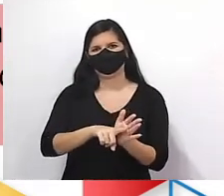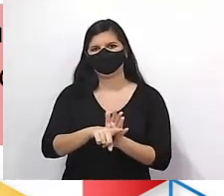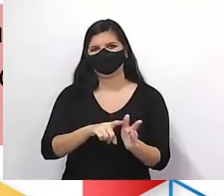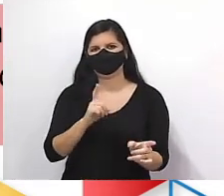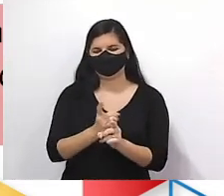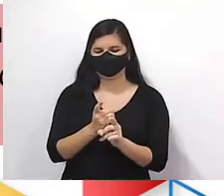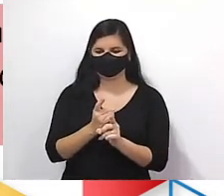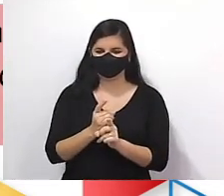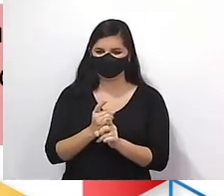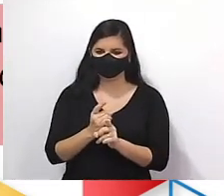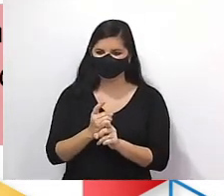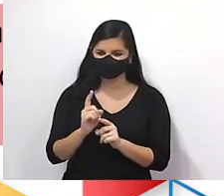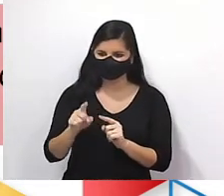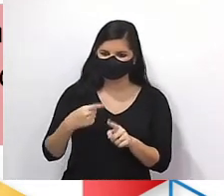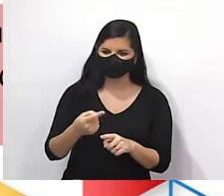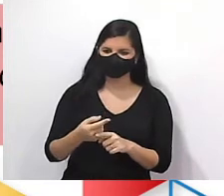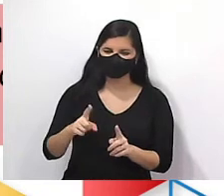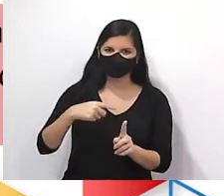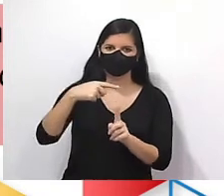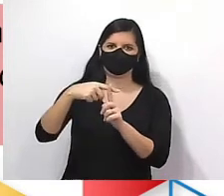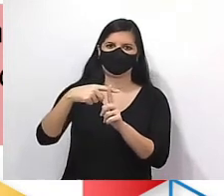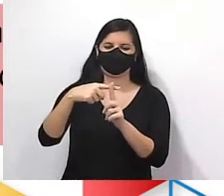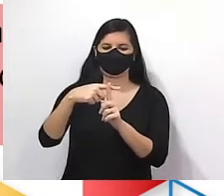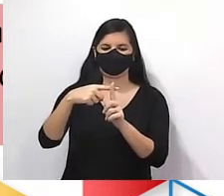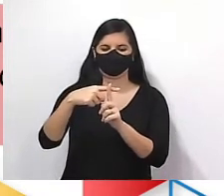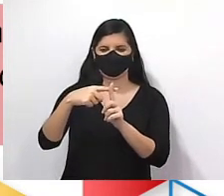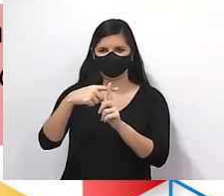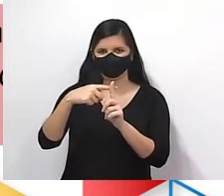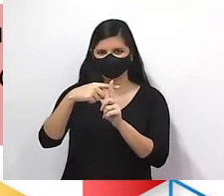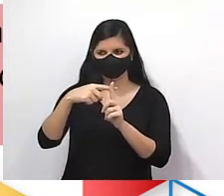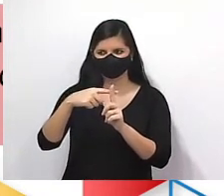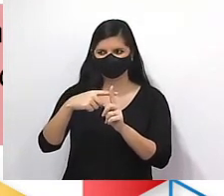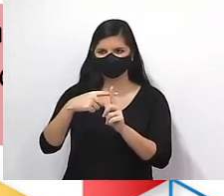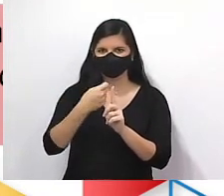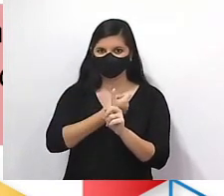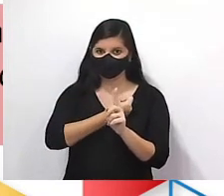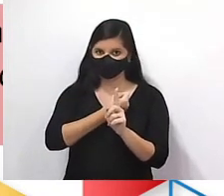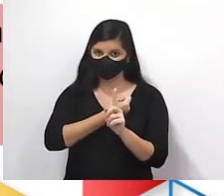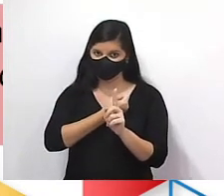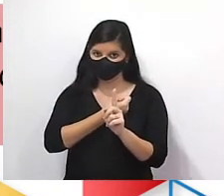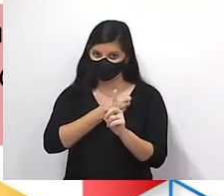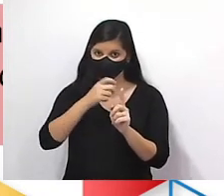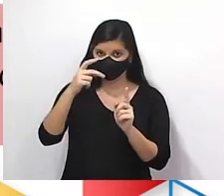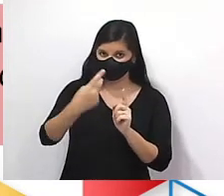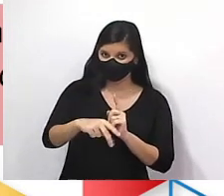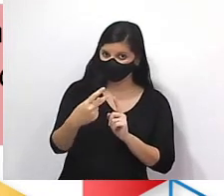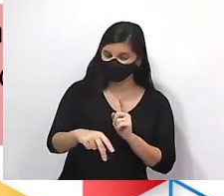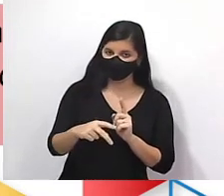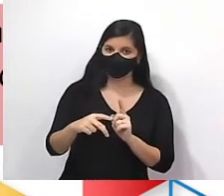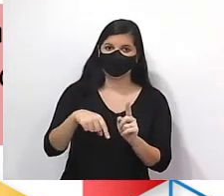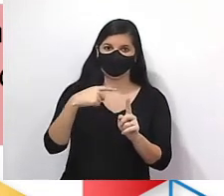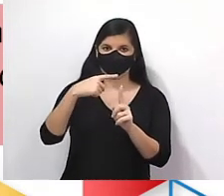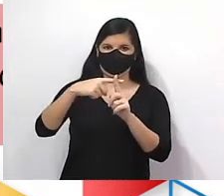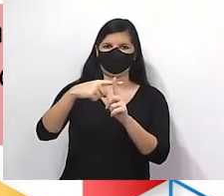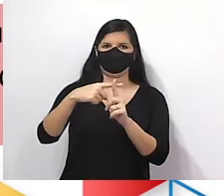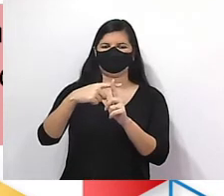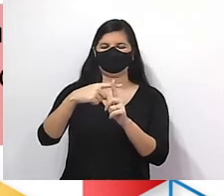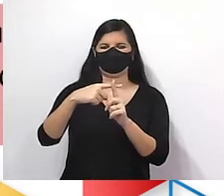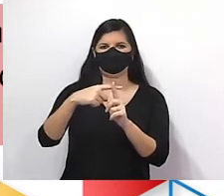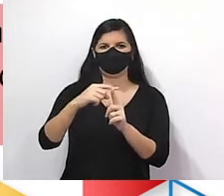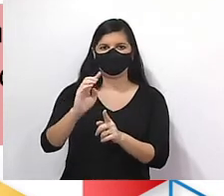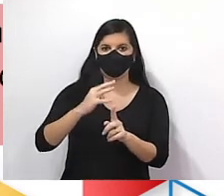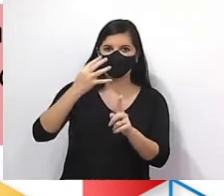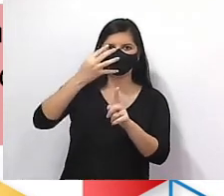achar. Tá bom? Depois. Sinal do número, né? Desse número não primo, mas o número quadrado